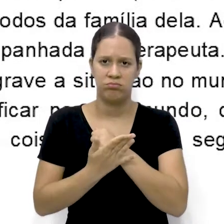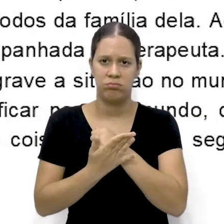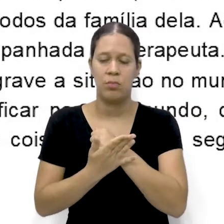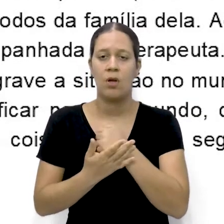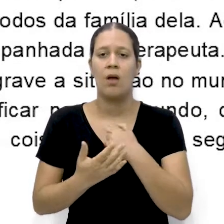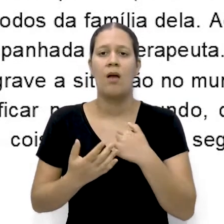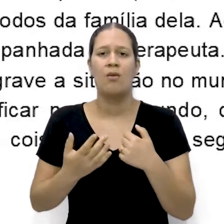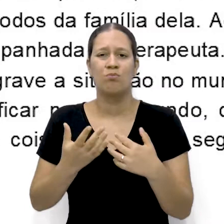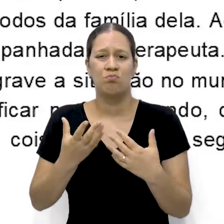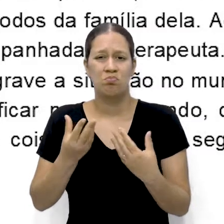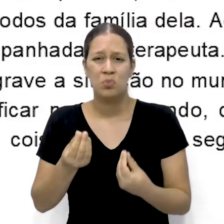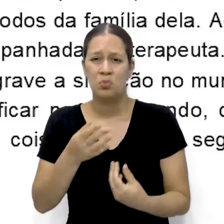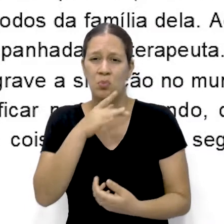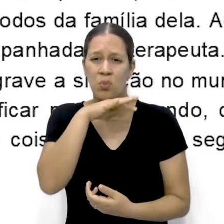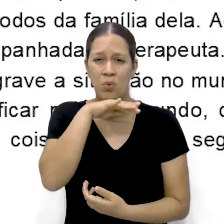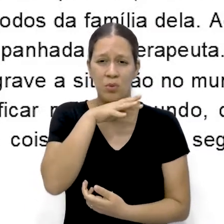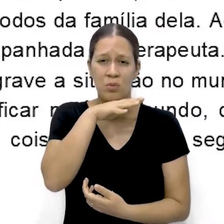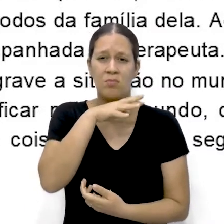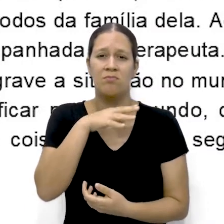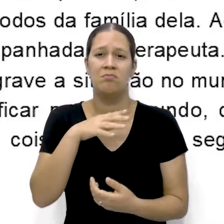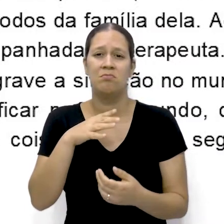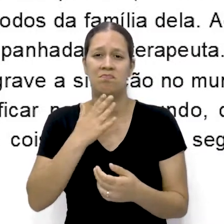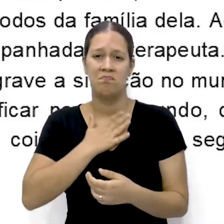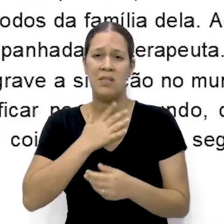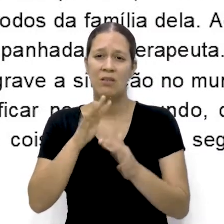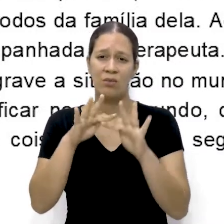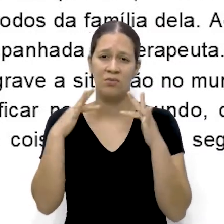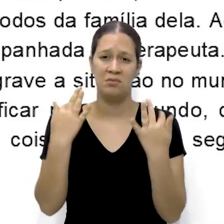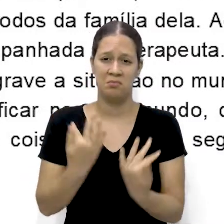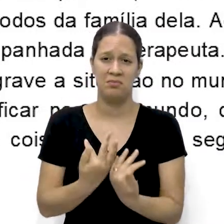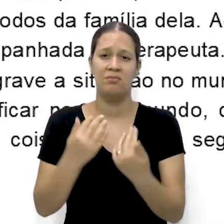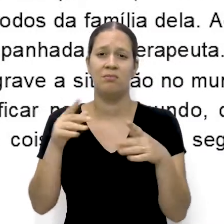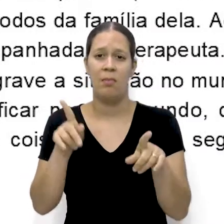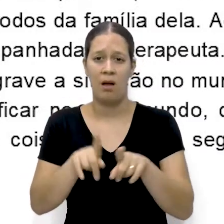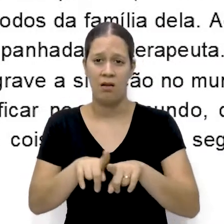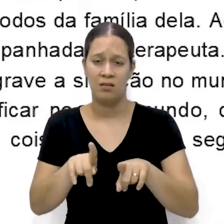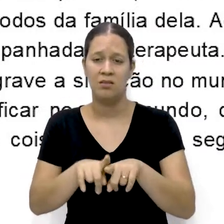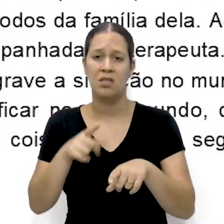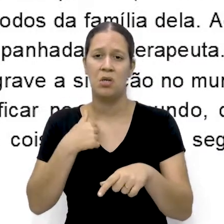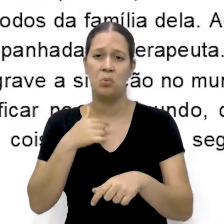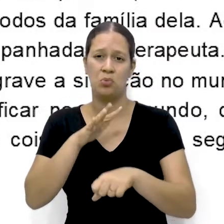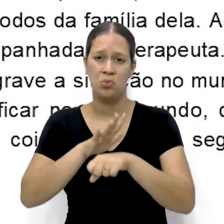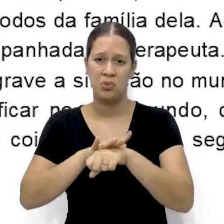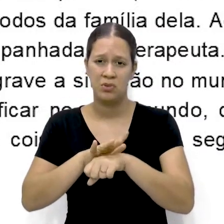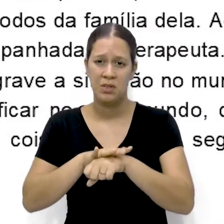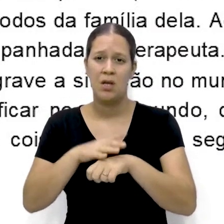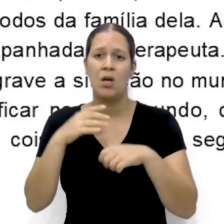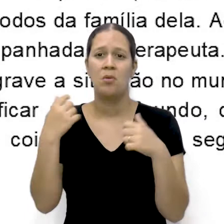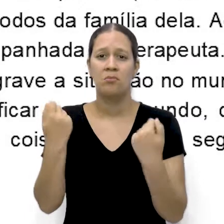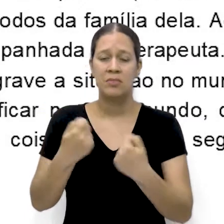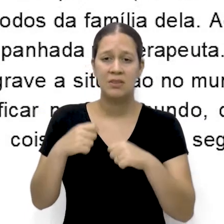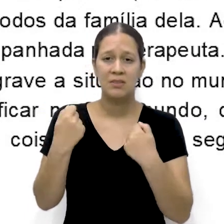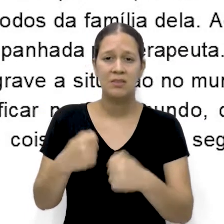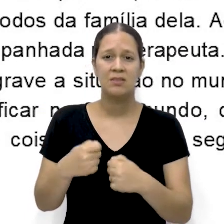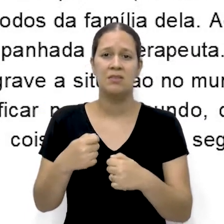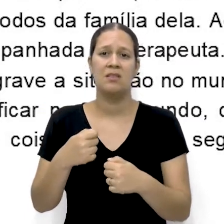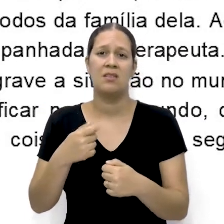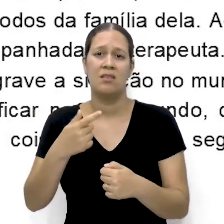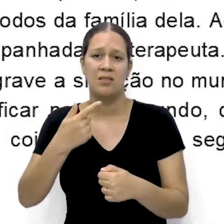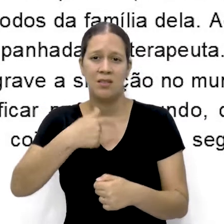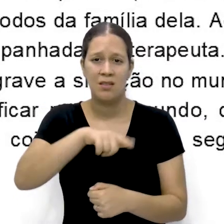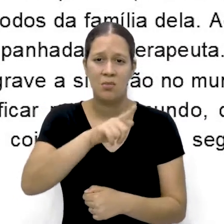Foi terrível para mim e para todos a família dela Adoreci e precisei ser atendida por